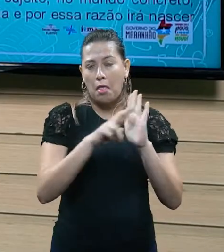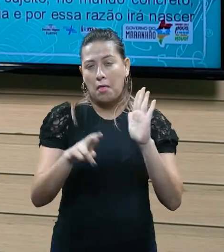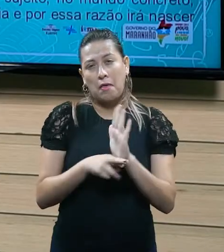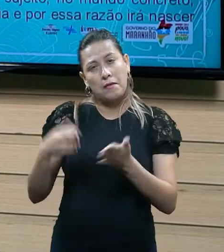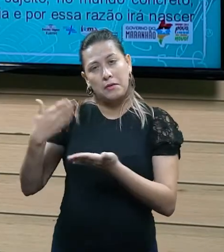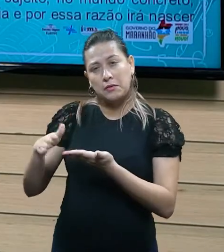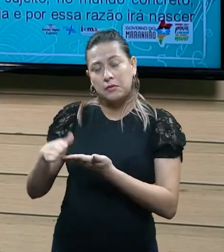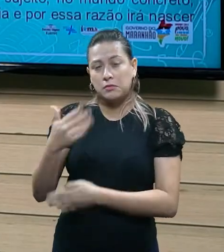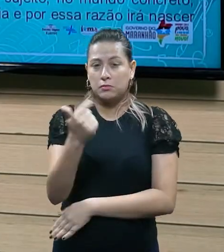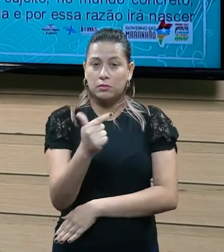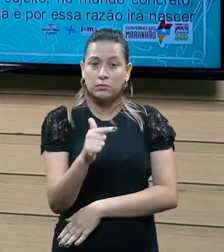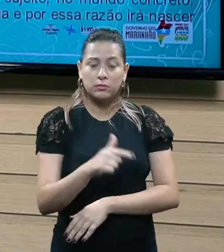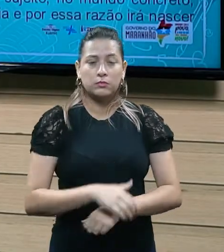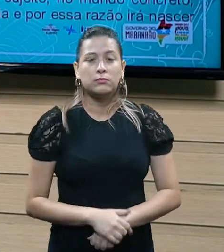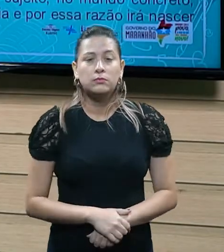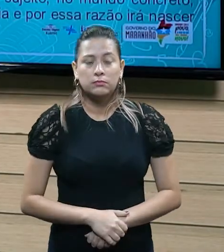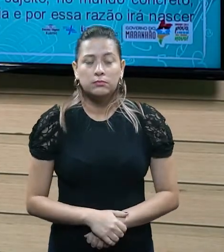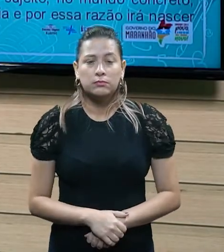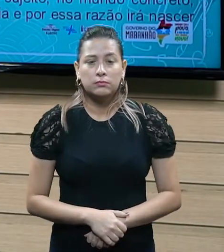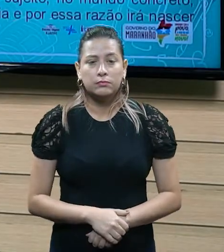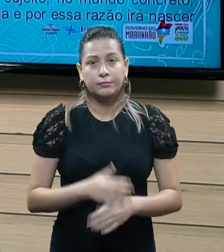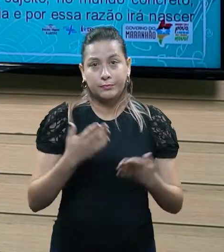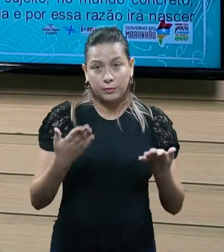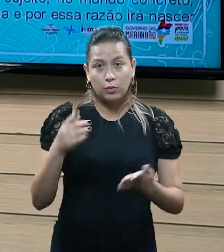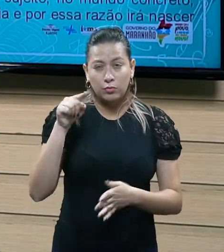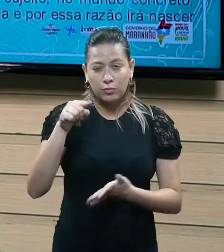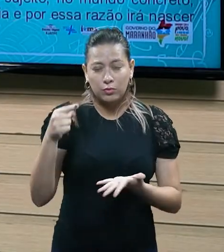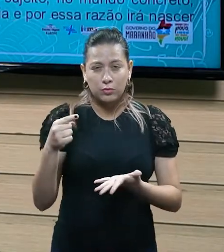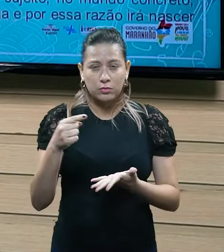vocês nunca irão ver, né, dizer que